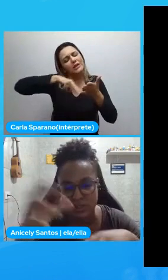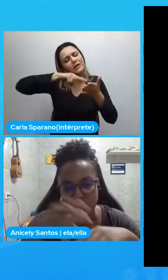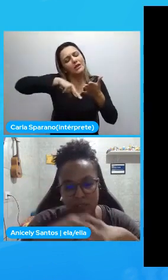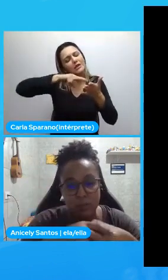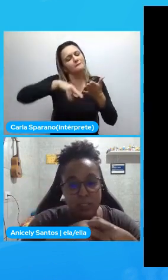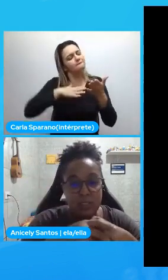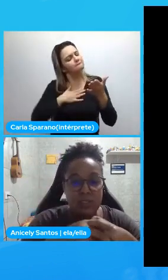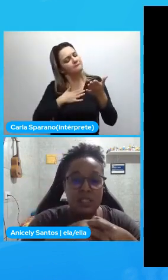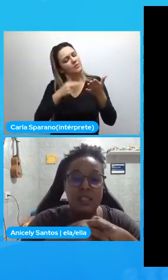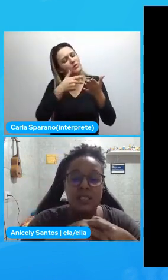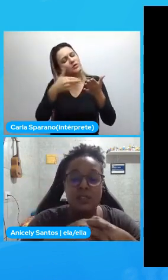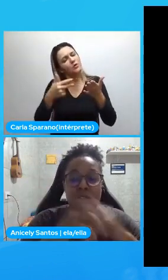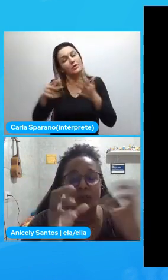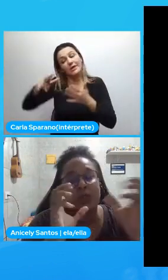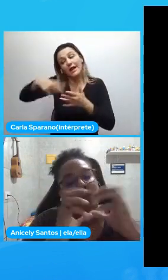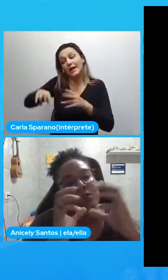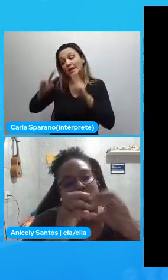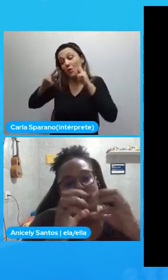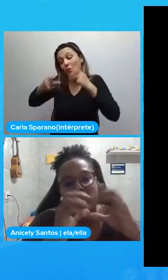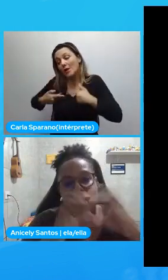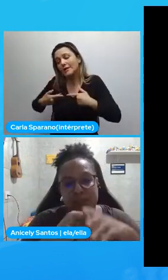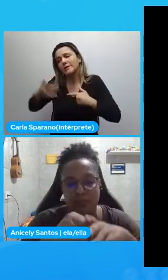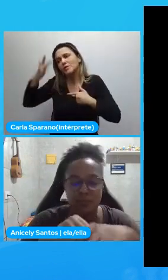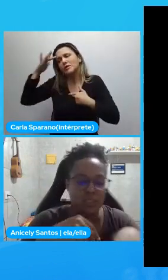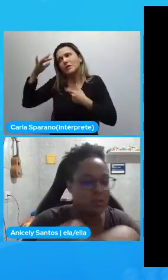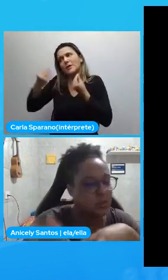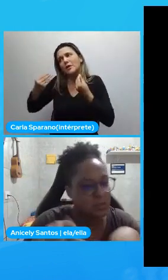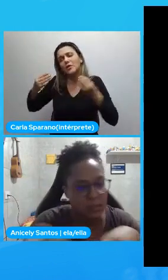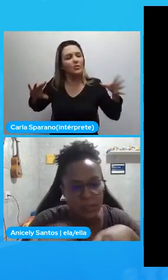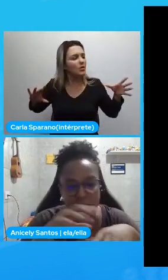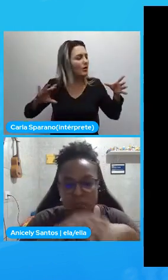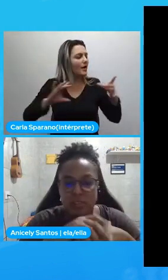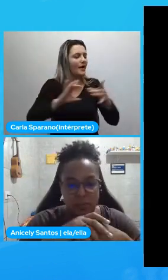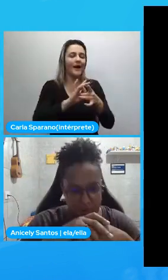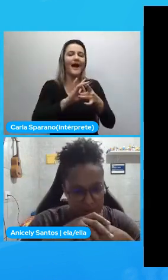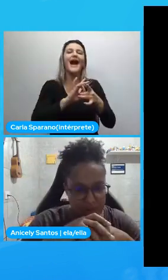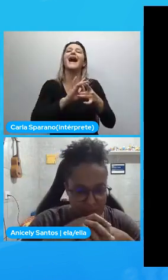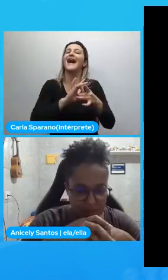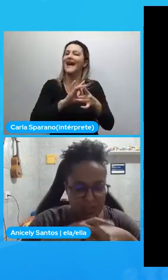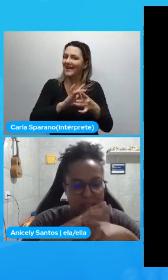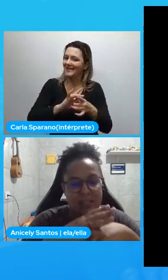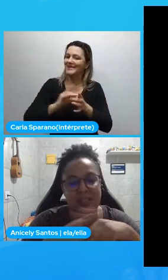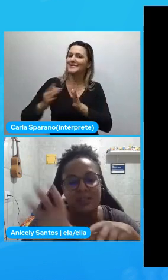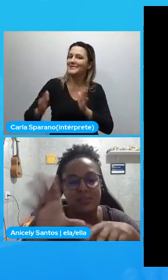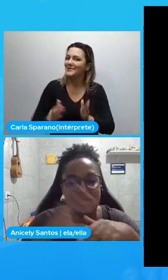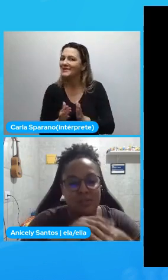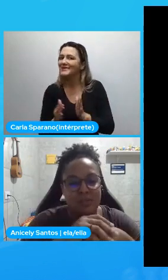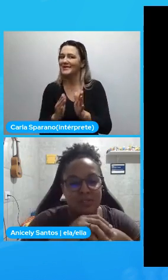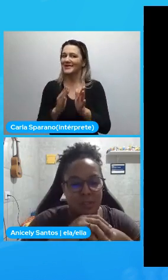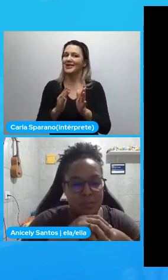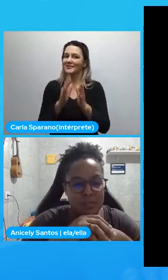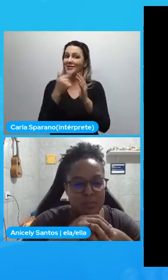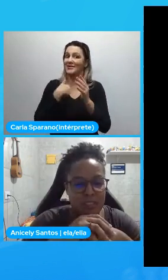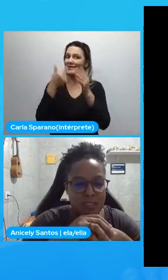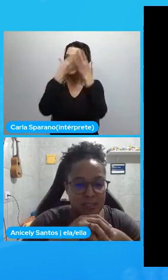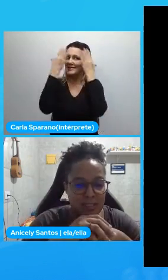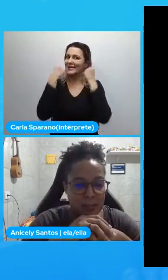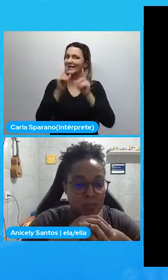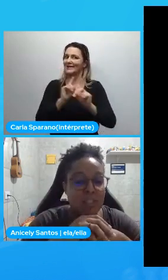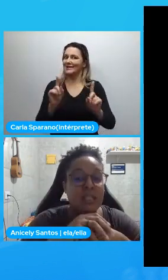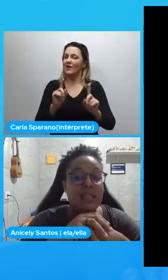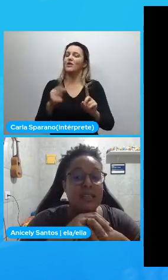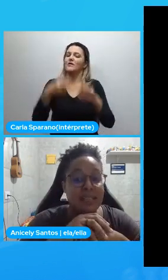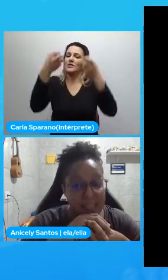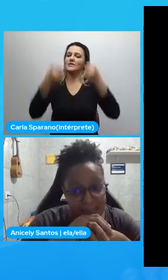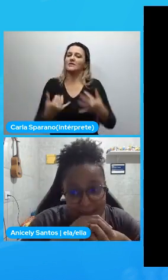das coisas de humanas. E eu não sabia como eu conectar isso. Então, no meio do caminho, se eu não esquecer. Eu vou falar um pouco sobre essa